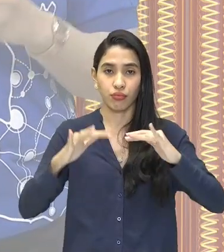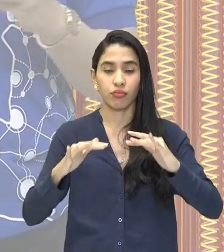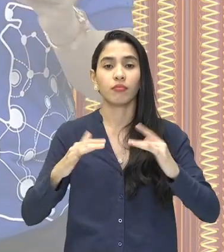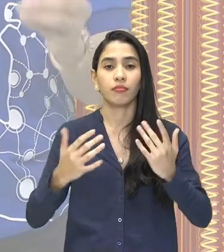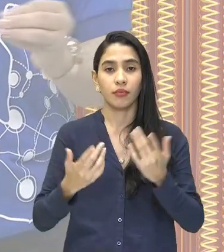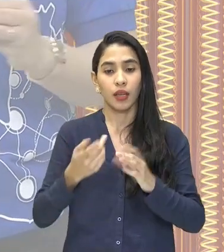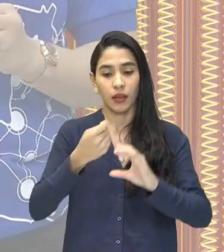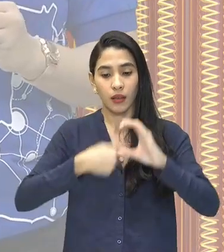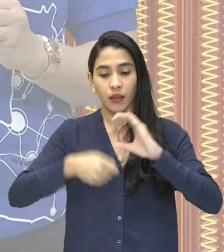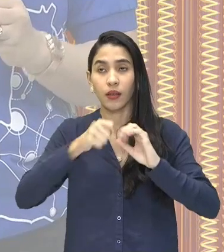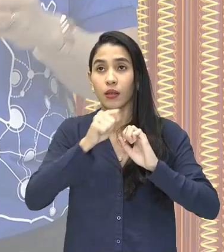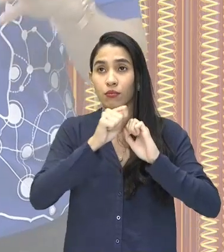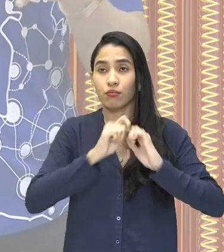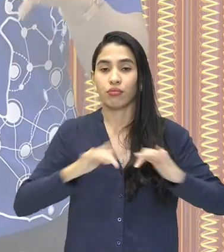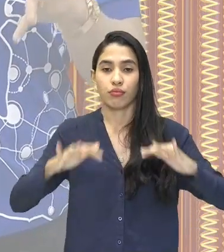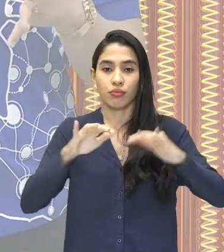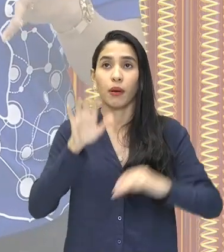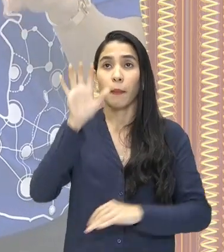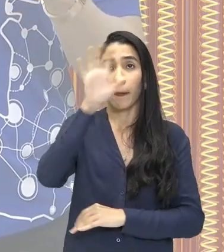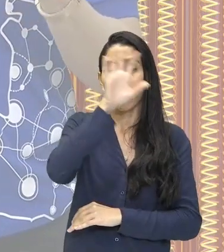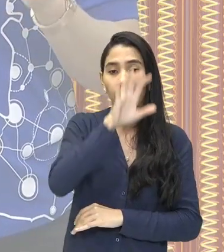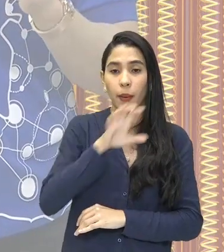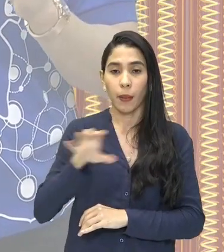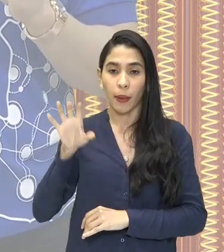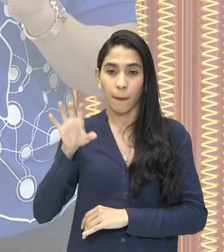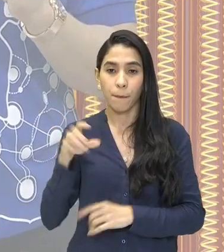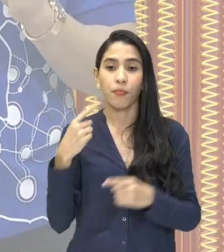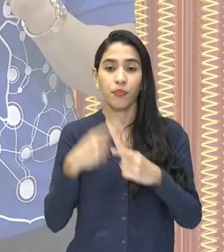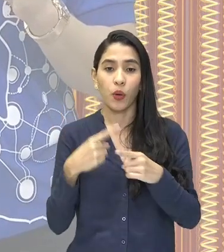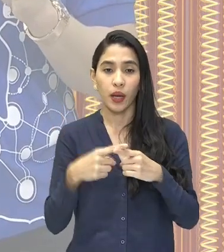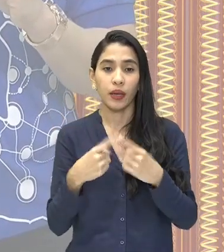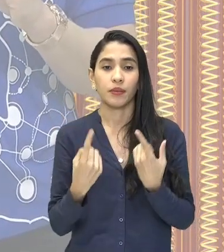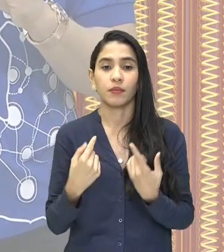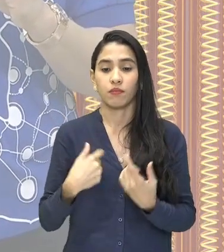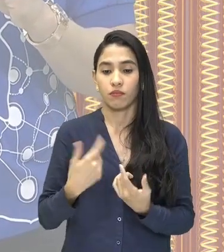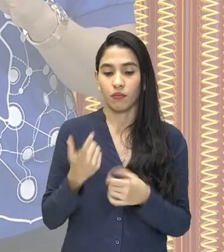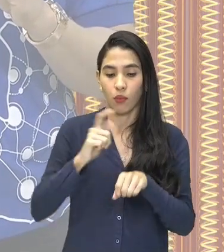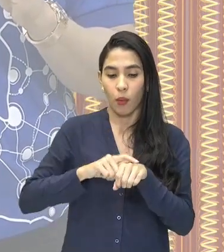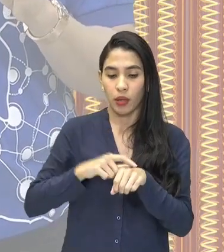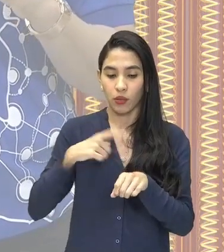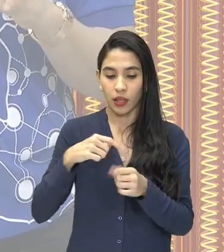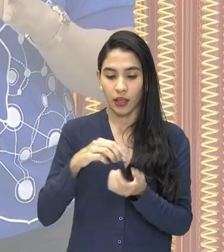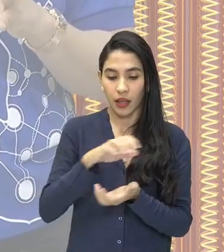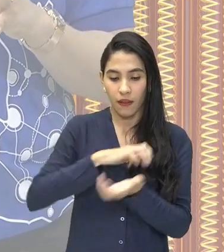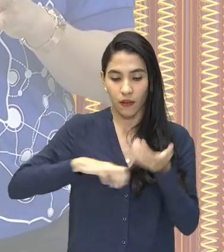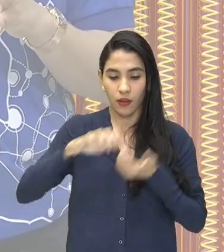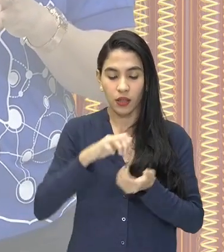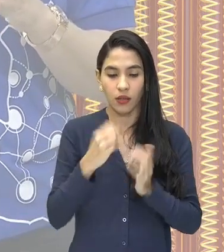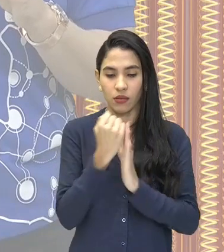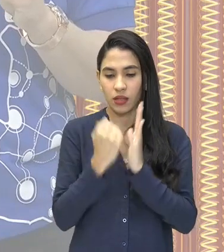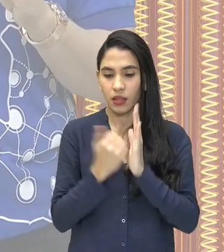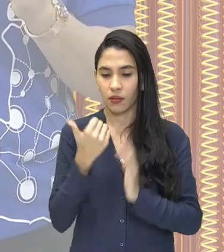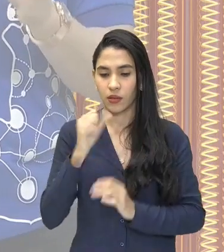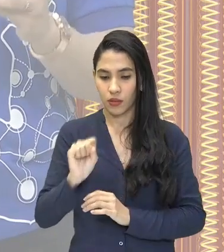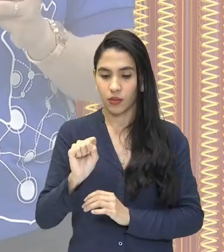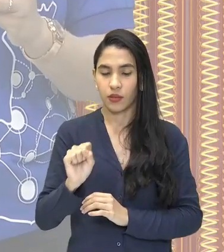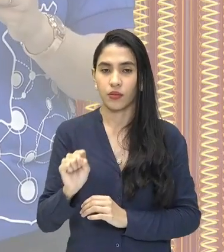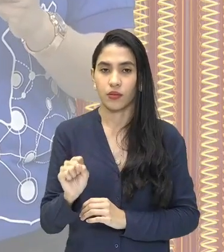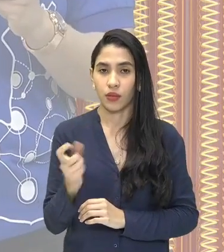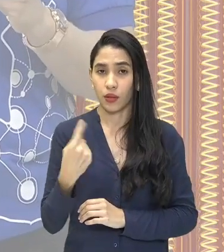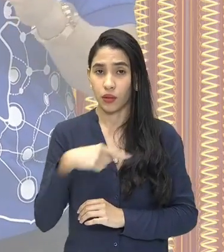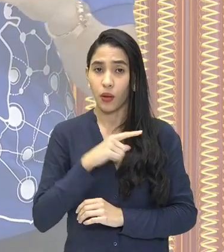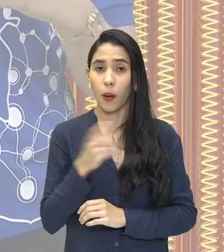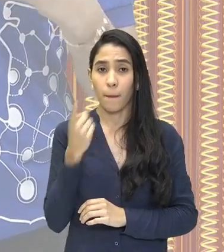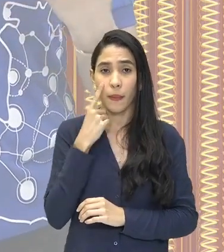para outras partes do mundo. Por quê? Porque nesse momento em que eu tenho a revolução industrial, ali no século XVIII, nós vamos